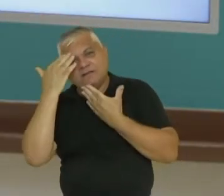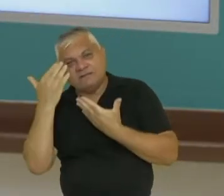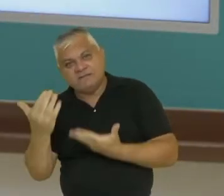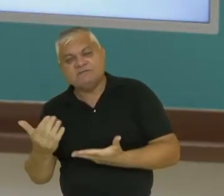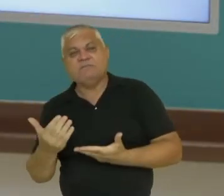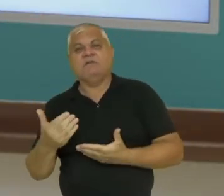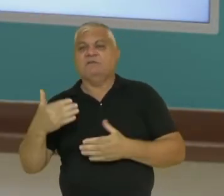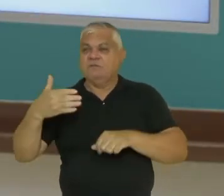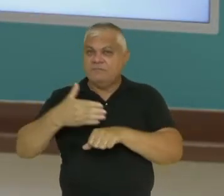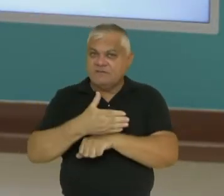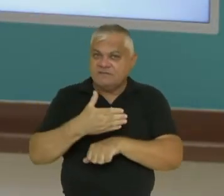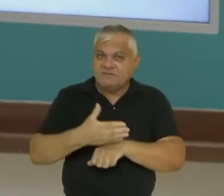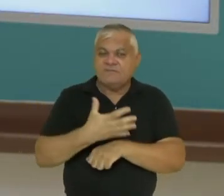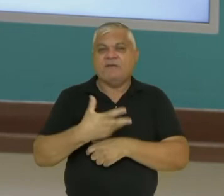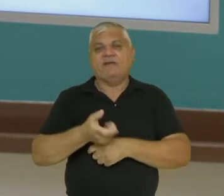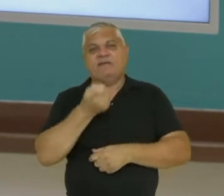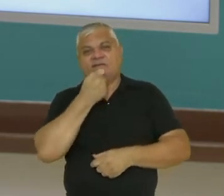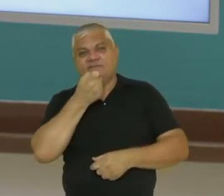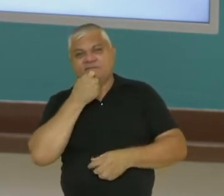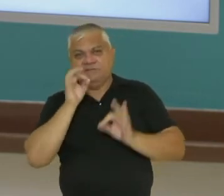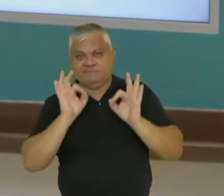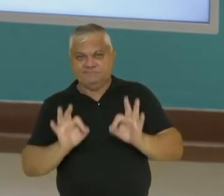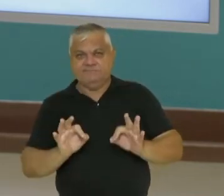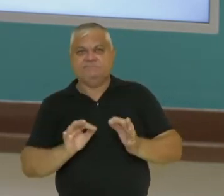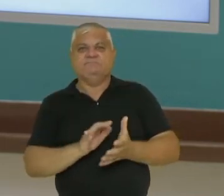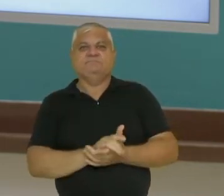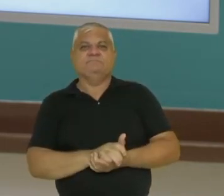aquela participação do entrevistado, certo?